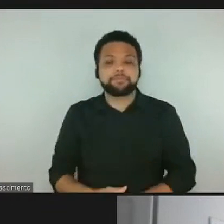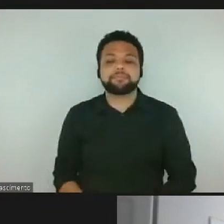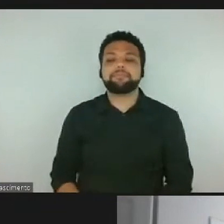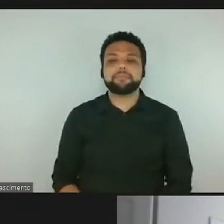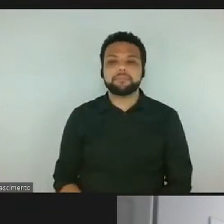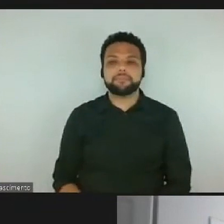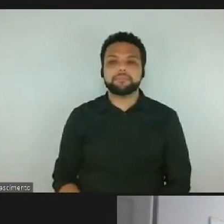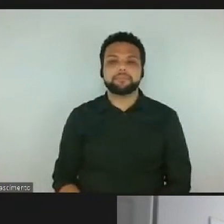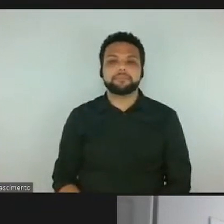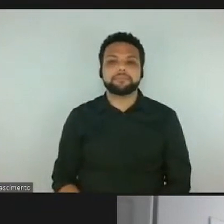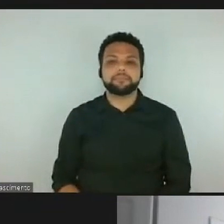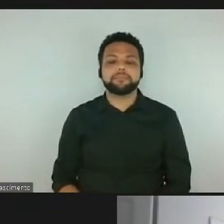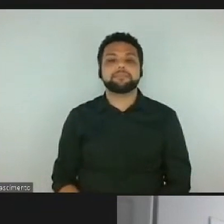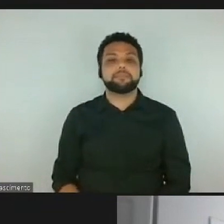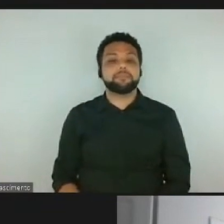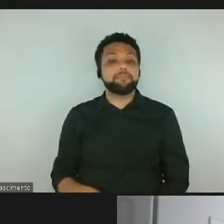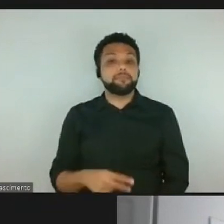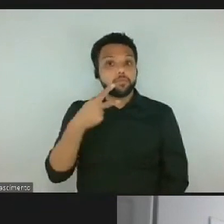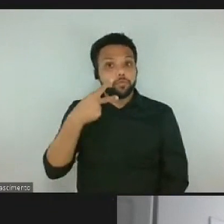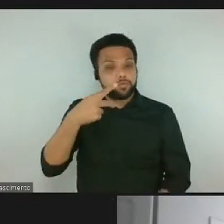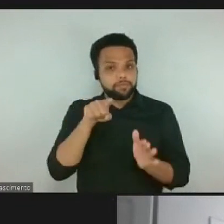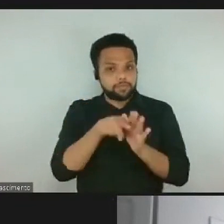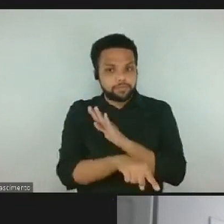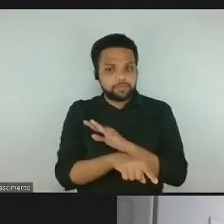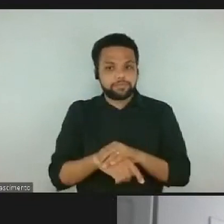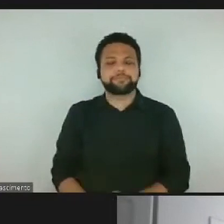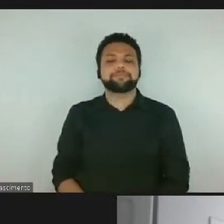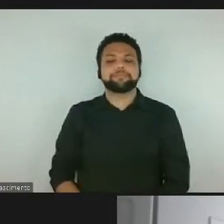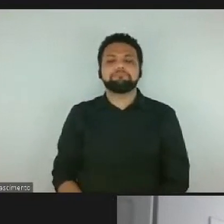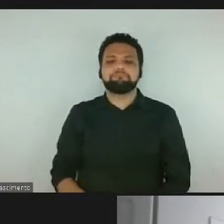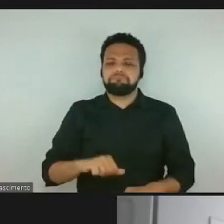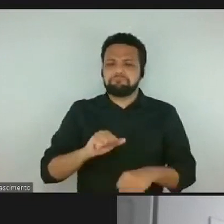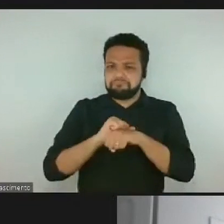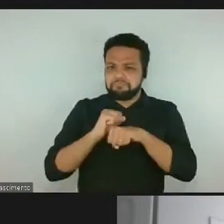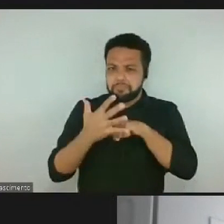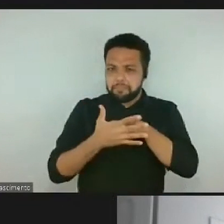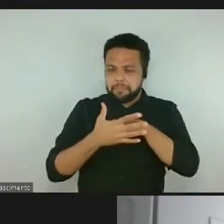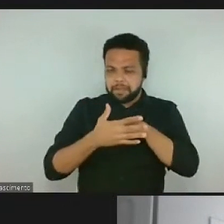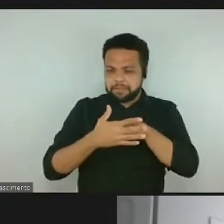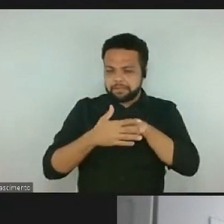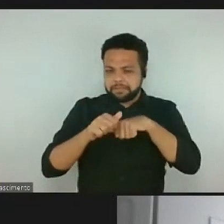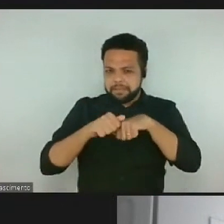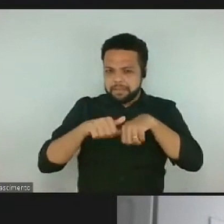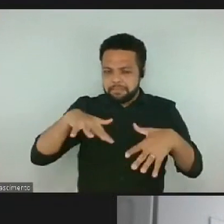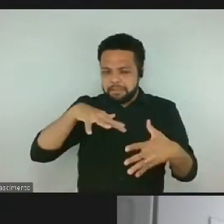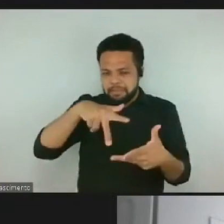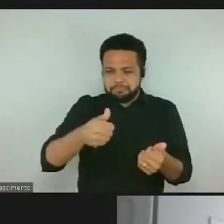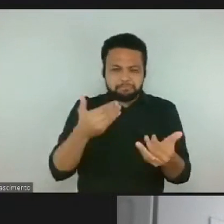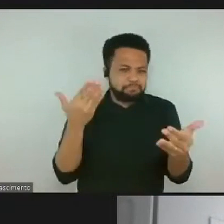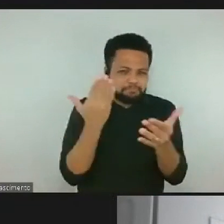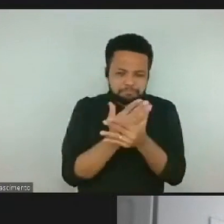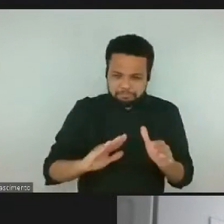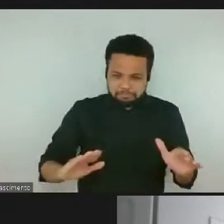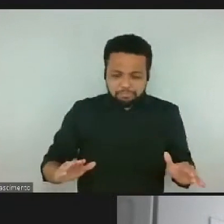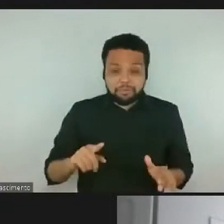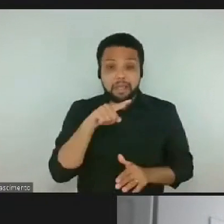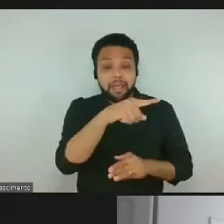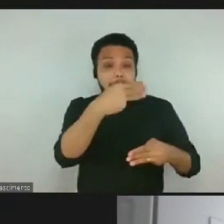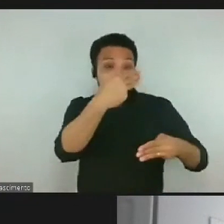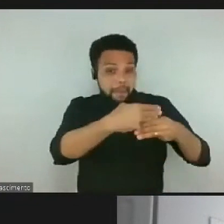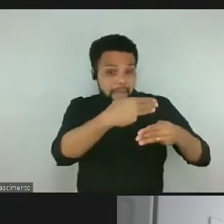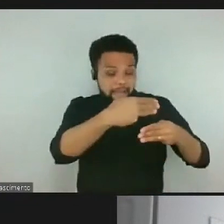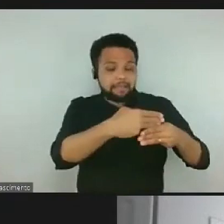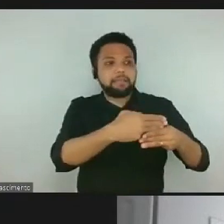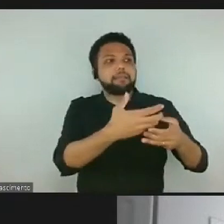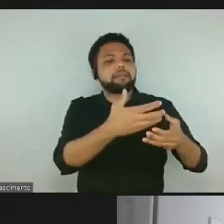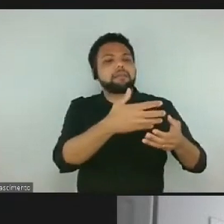ela faz duas perguntas. Após passar essa pandemia, vocês pretendem, a divisão de educação pretende continuar com atividades